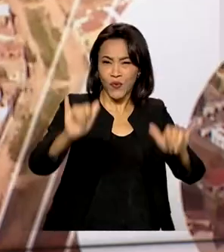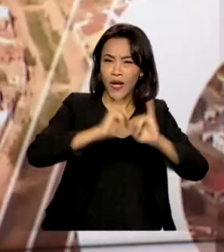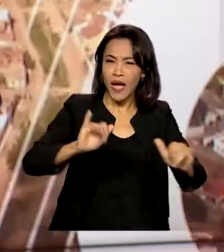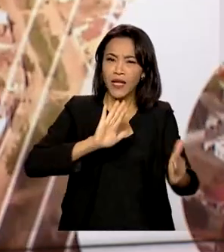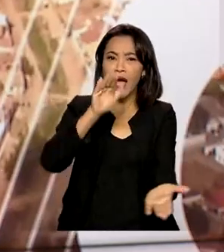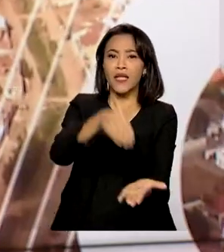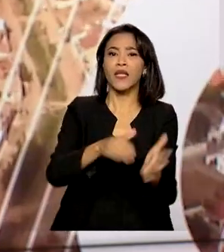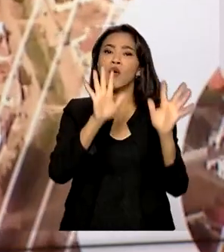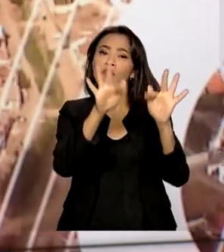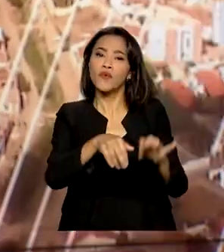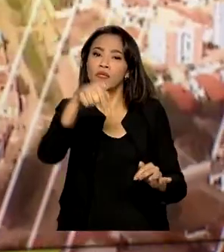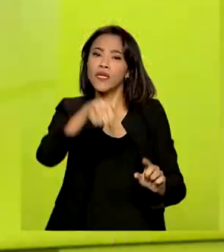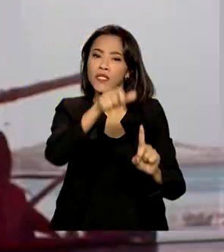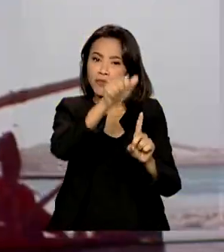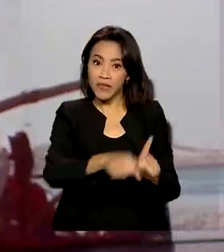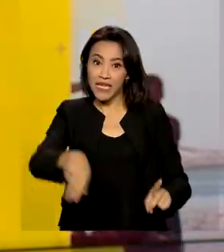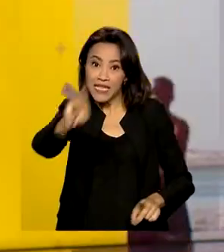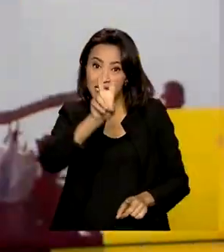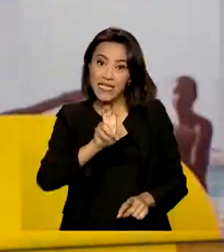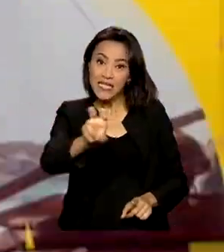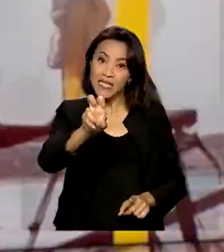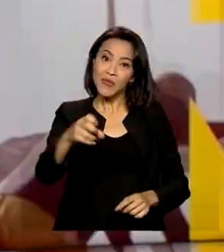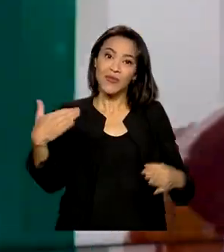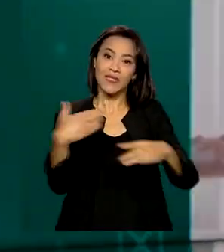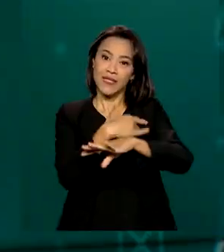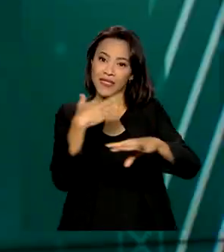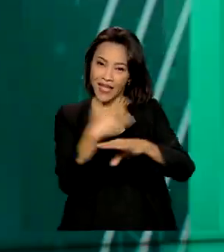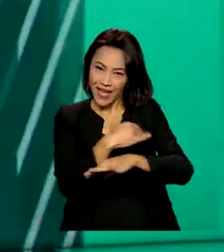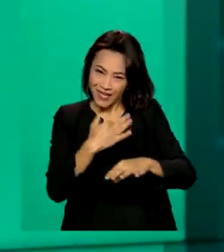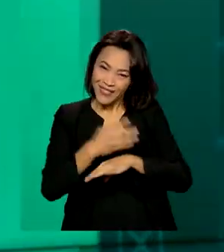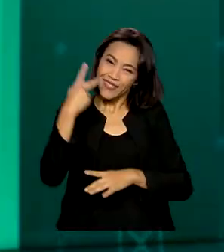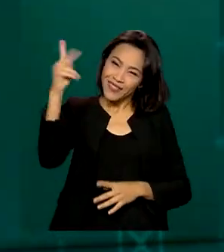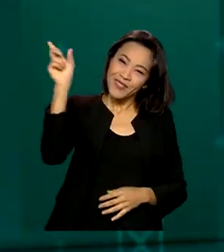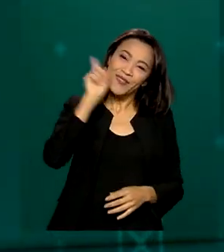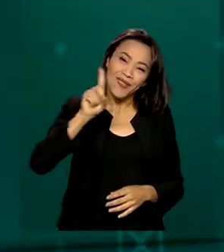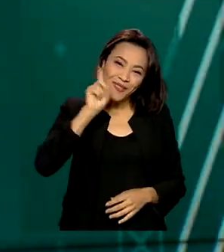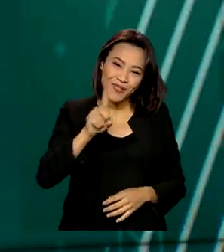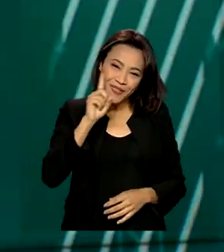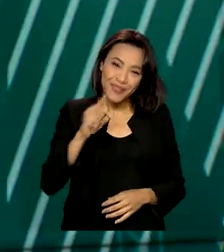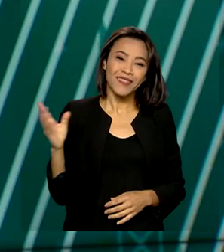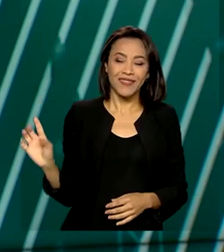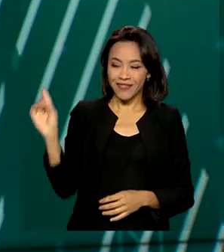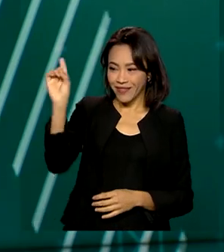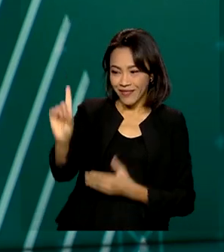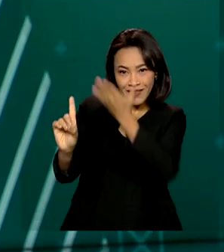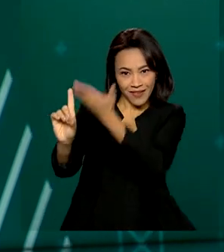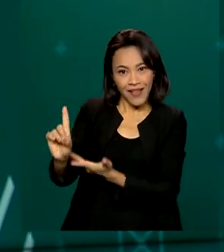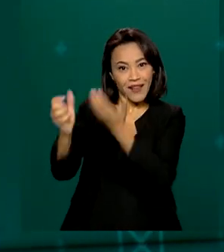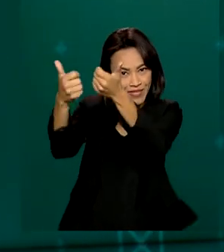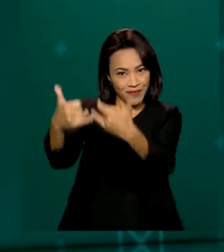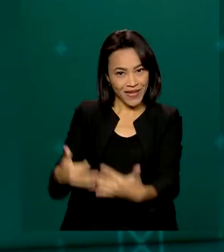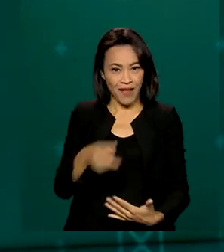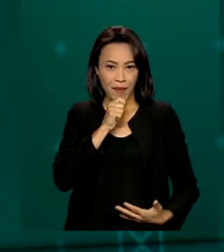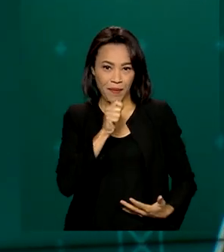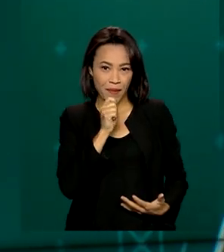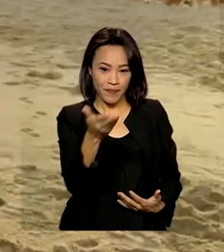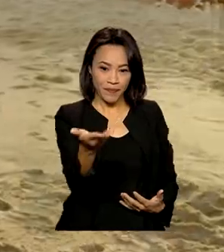mês em cinco grandes cidades norte-americanas. Sabe qual foi a primeira? A repórter Gabriela Noronha conta pra gente.